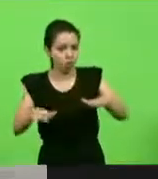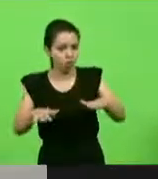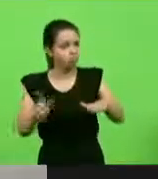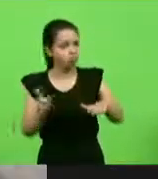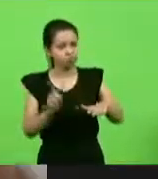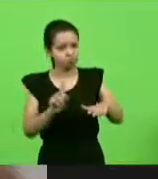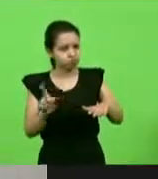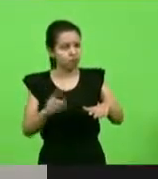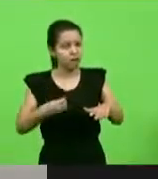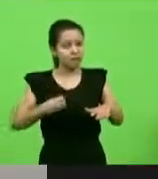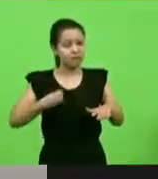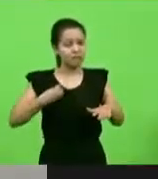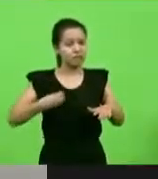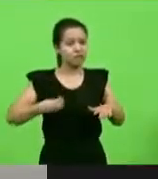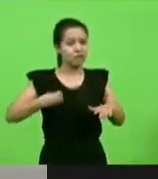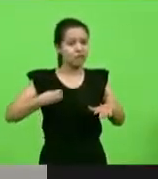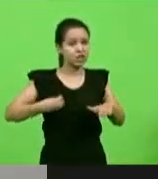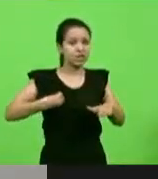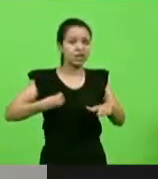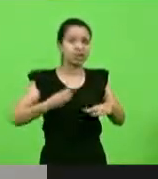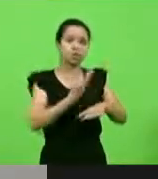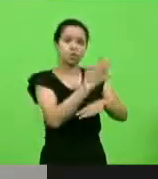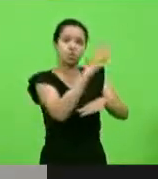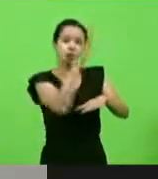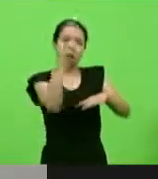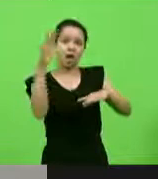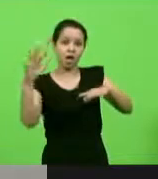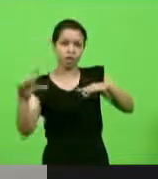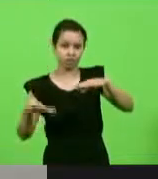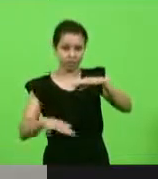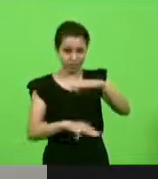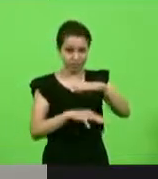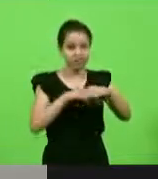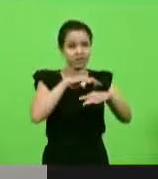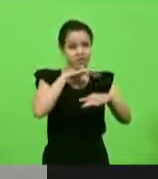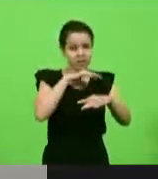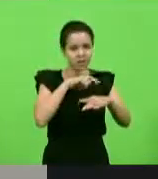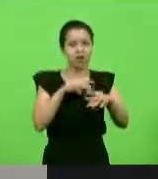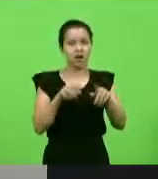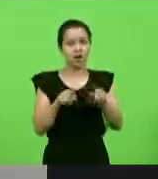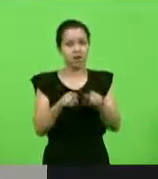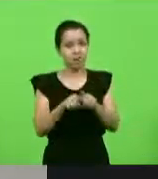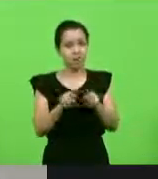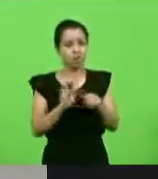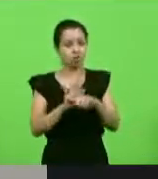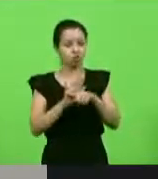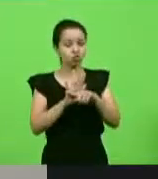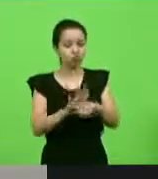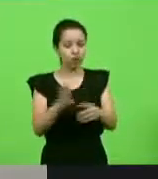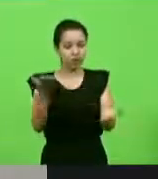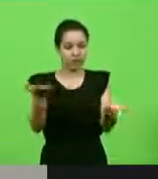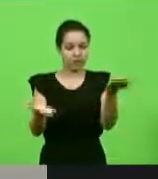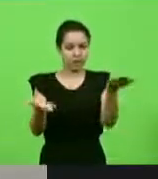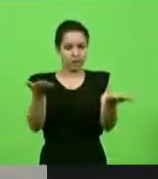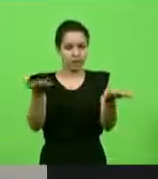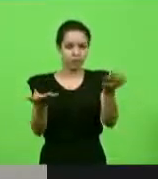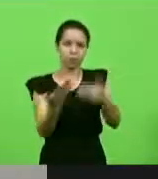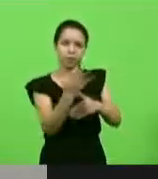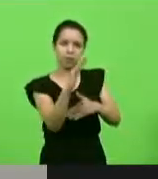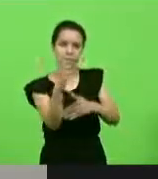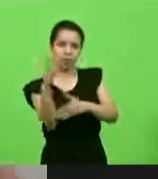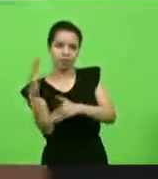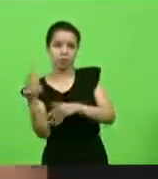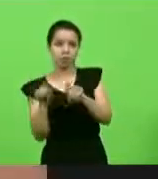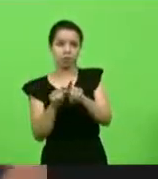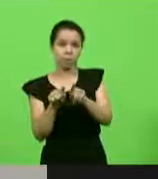vida de um ecossistema que garante equilíbrio ambiental e o sustento de milhões de pessoas